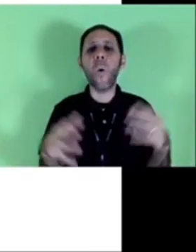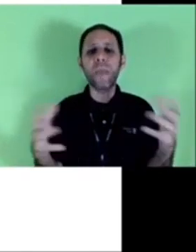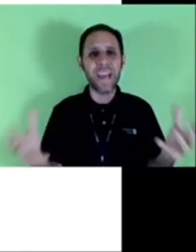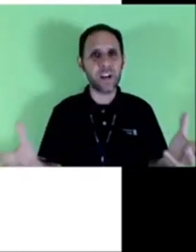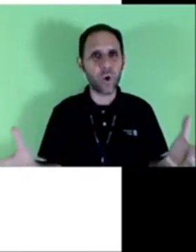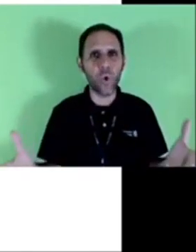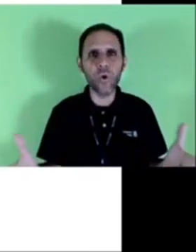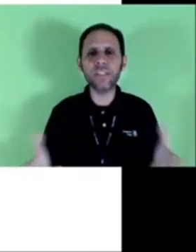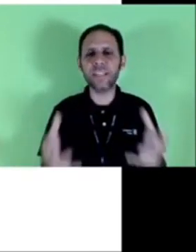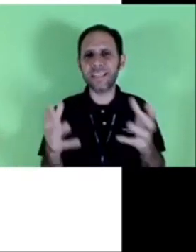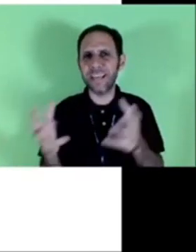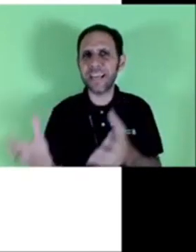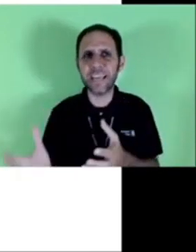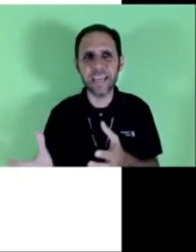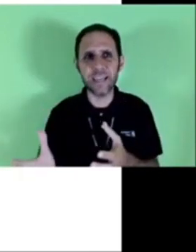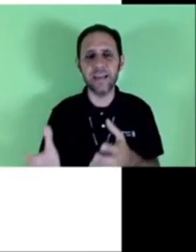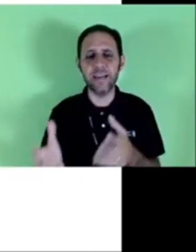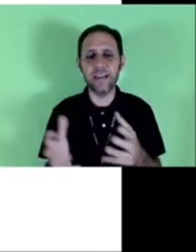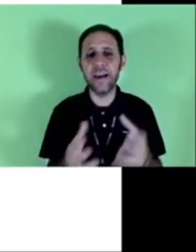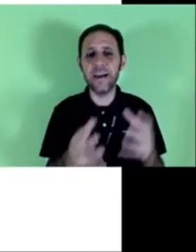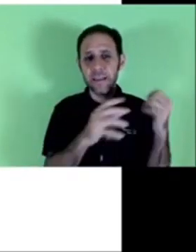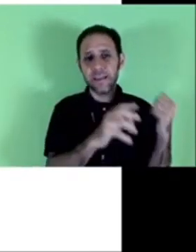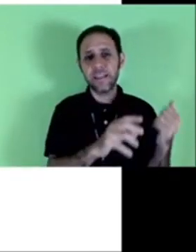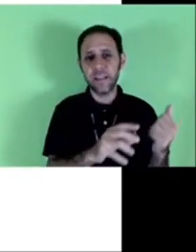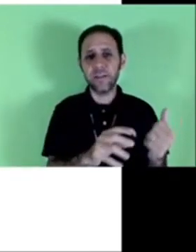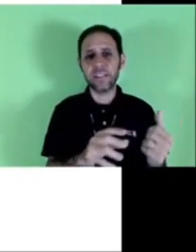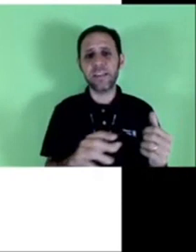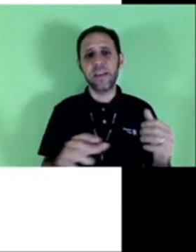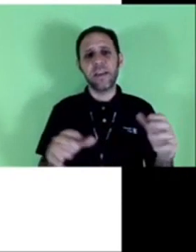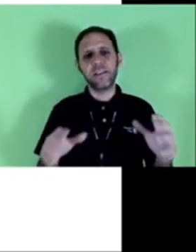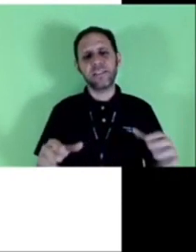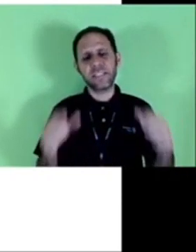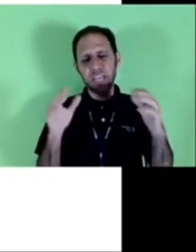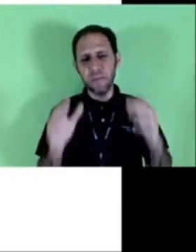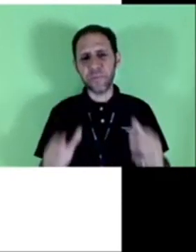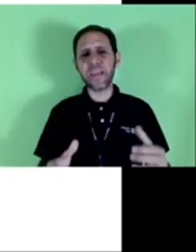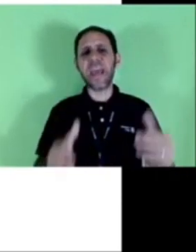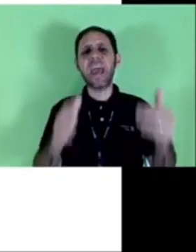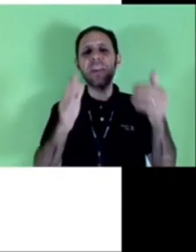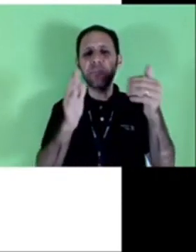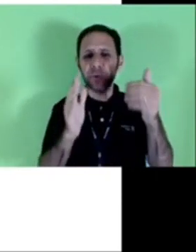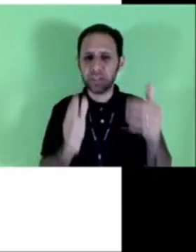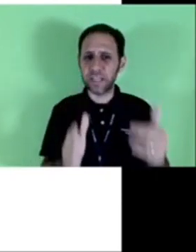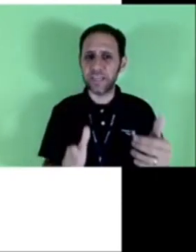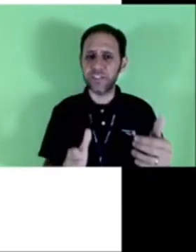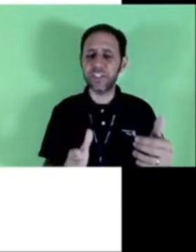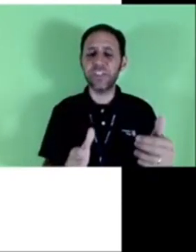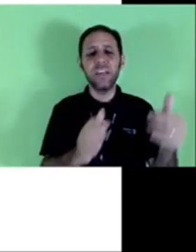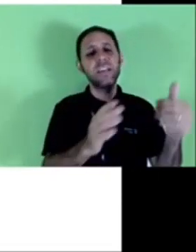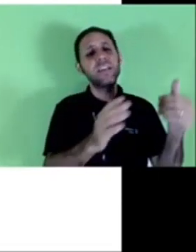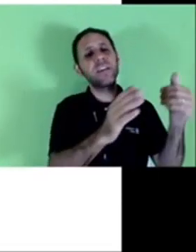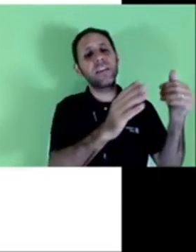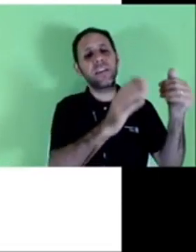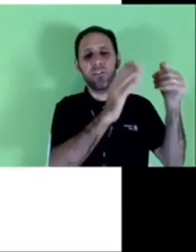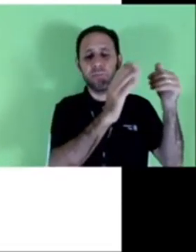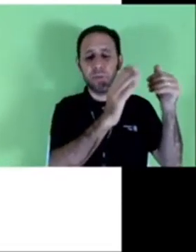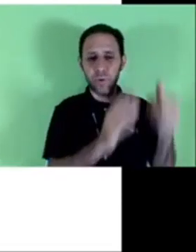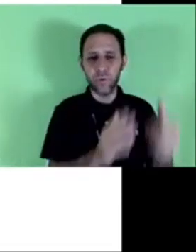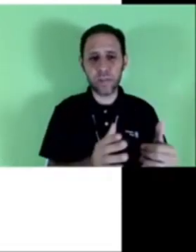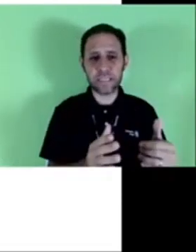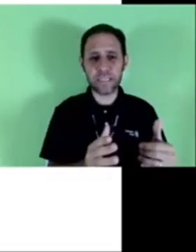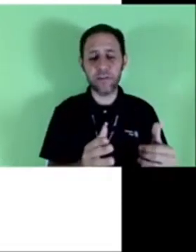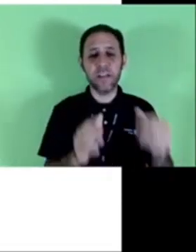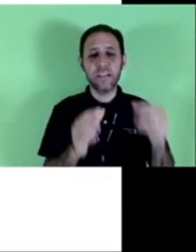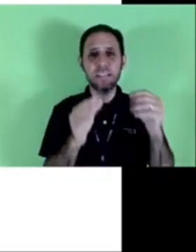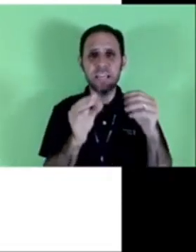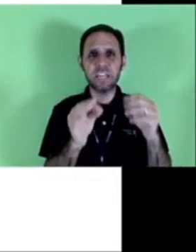qualquer coisa que ela queira. Então, assim, sempre é importante que, numa